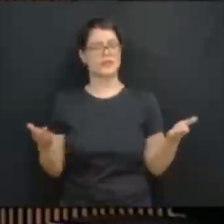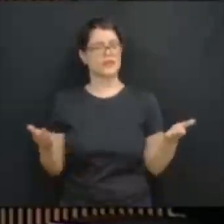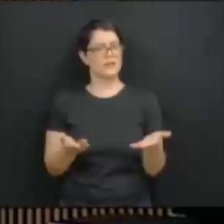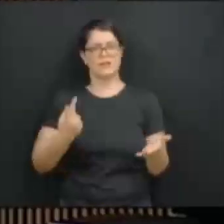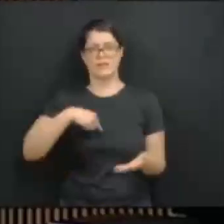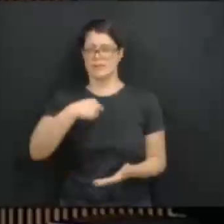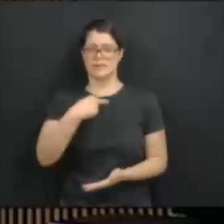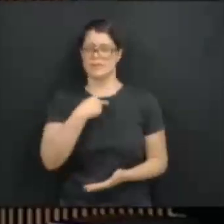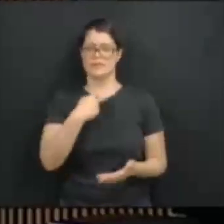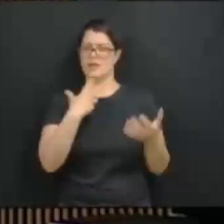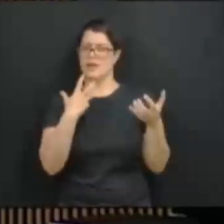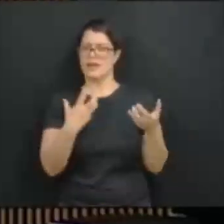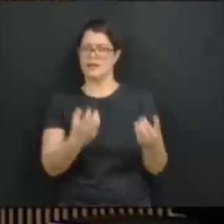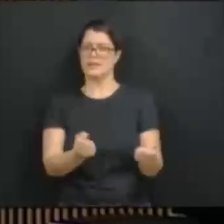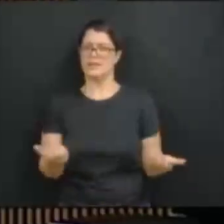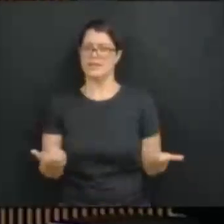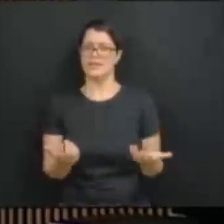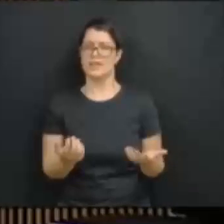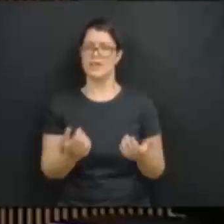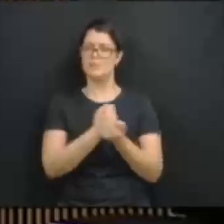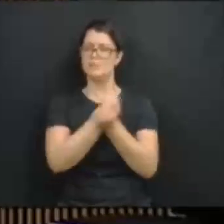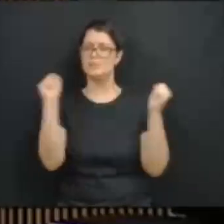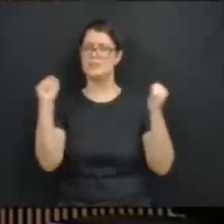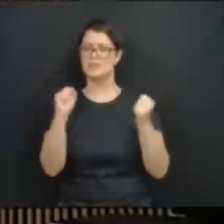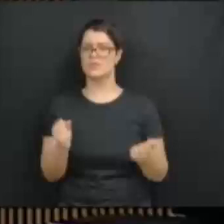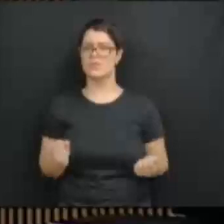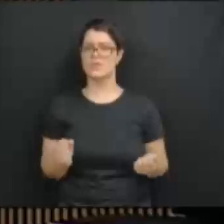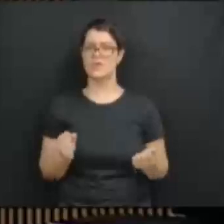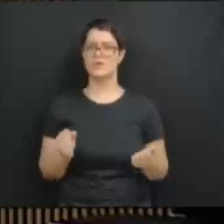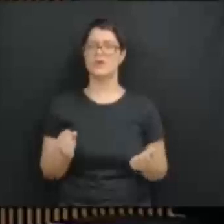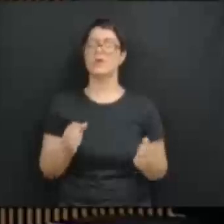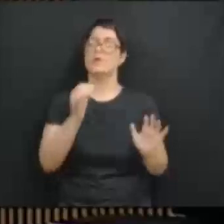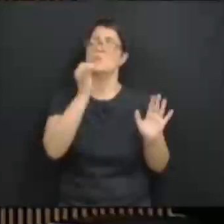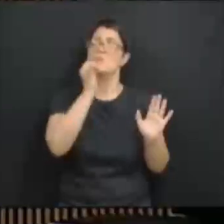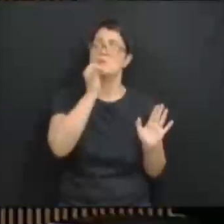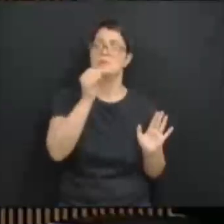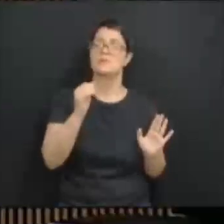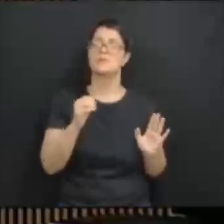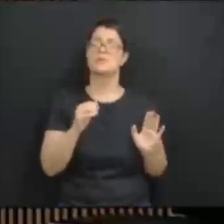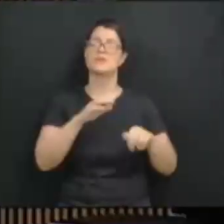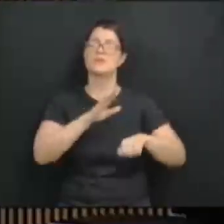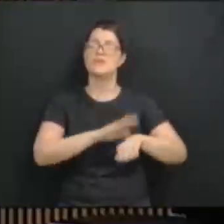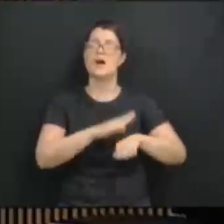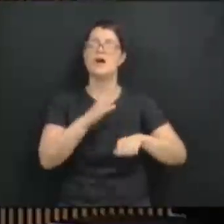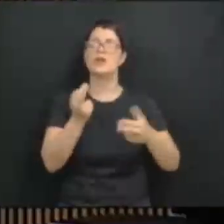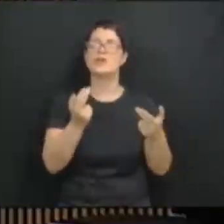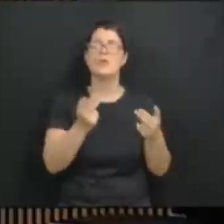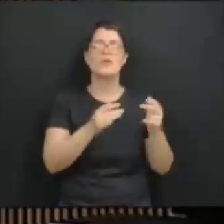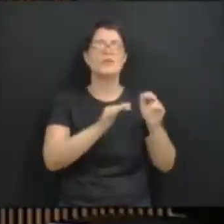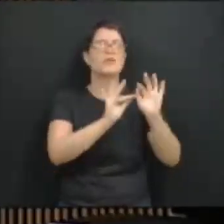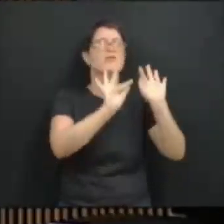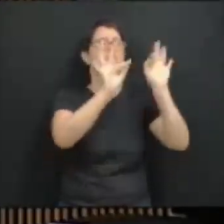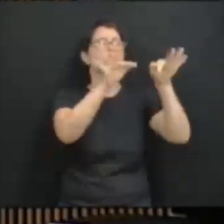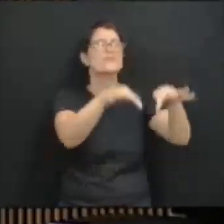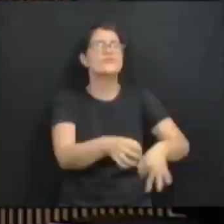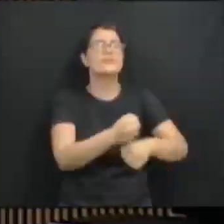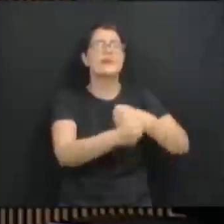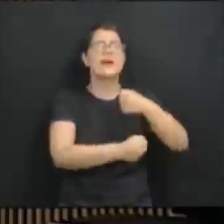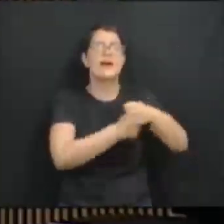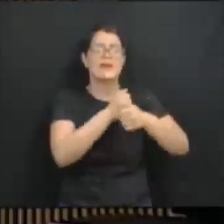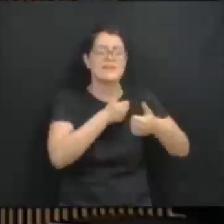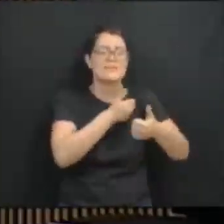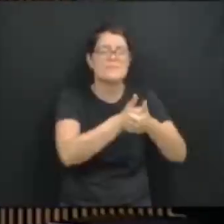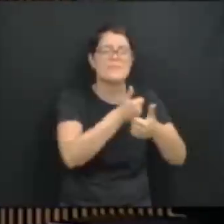presidente, que a gente, digamos, no apagar das luzes do final do ano, queremos